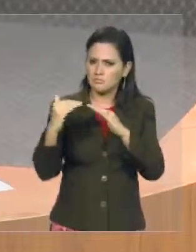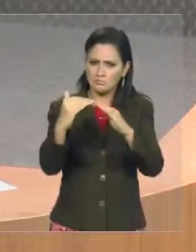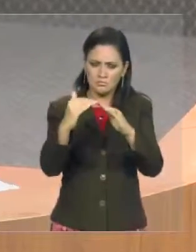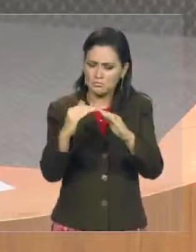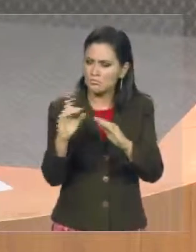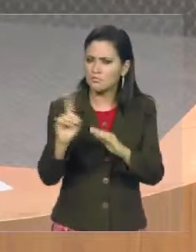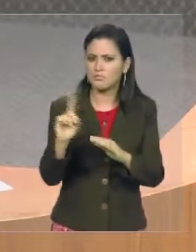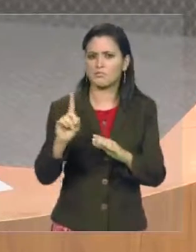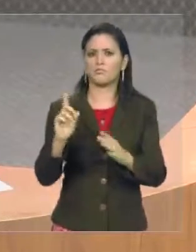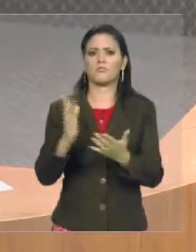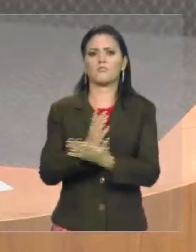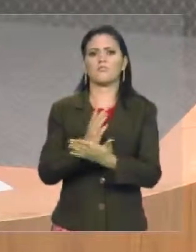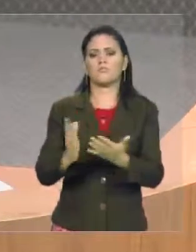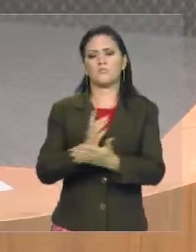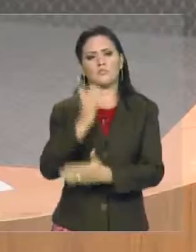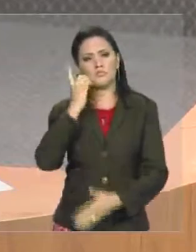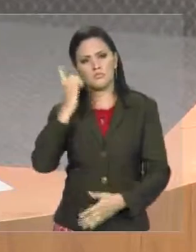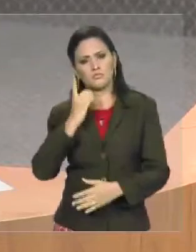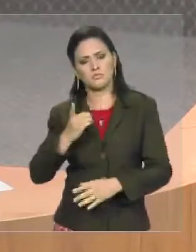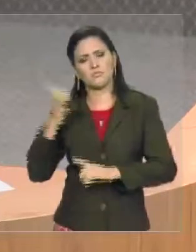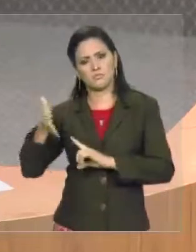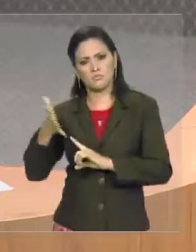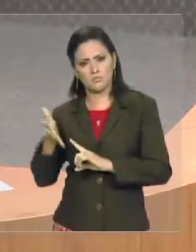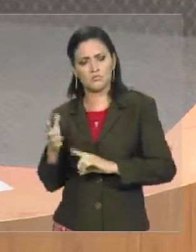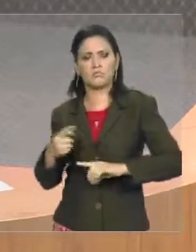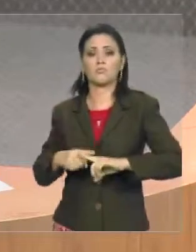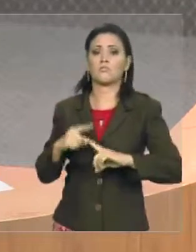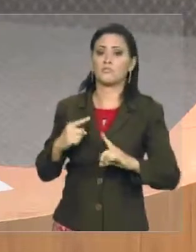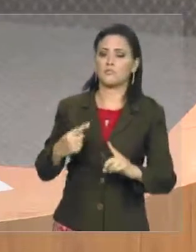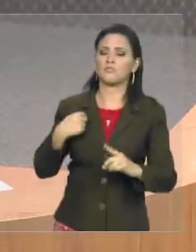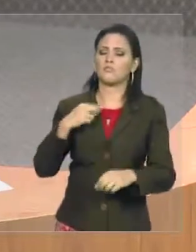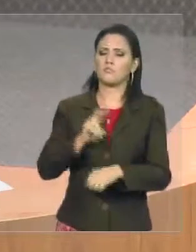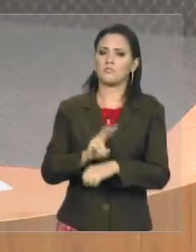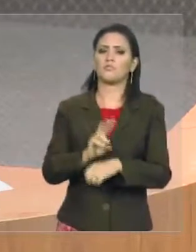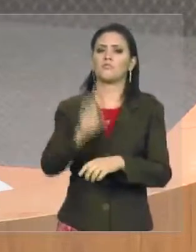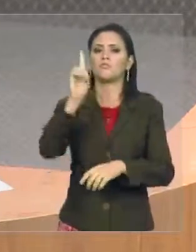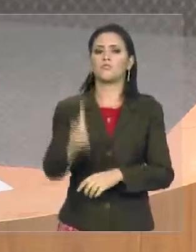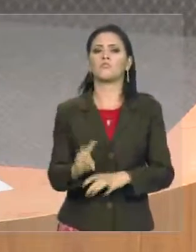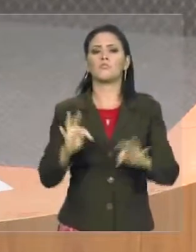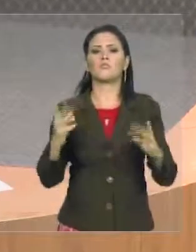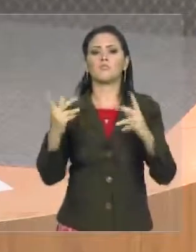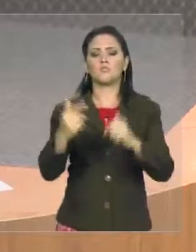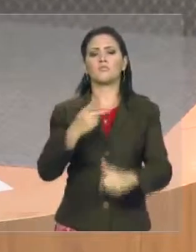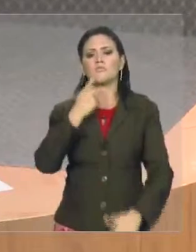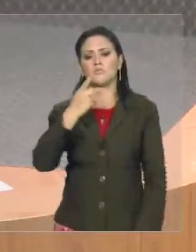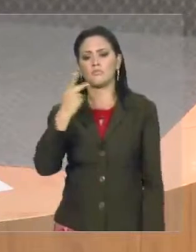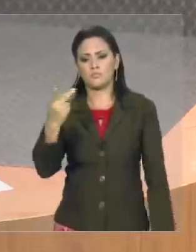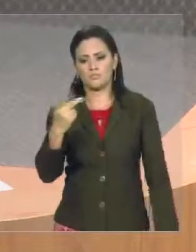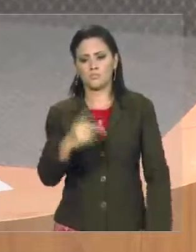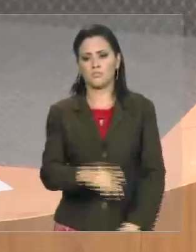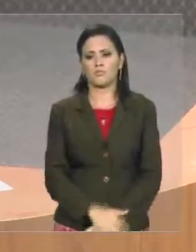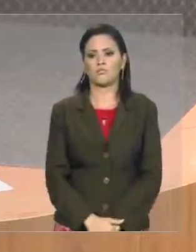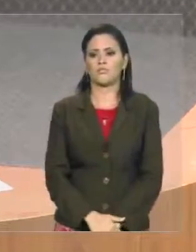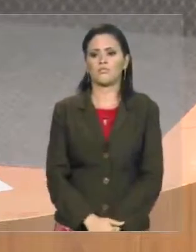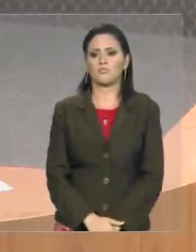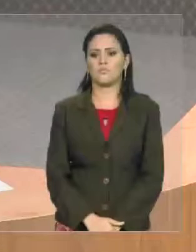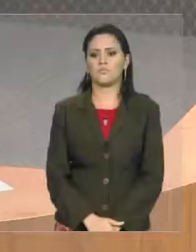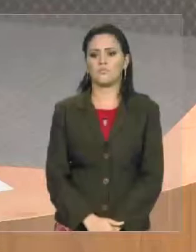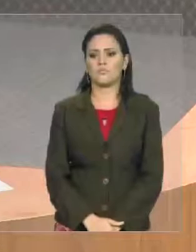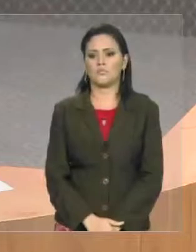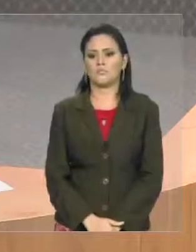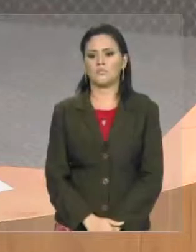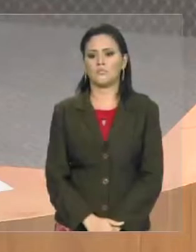determinados parlamentares, mas tem todo o direito, e defenderia até a morte, o direito de falar, o direito de dizer. Mas não posso ser